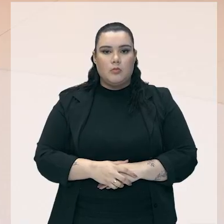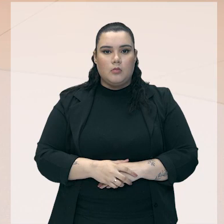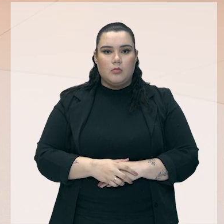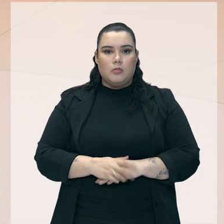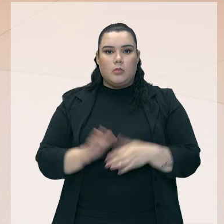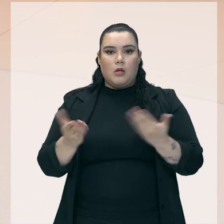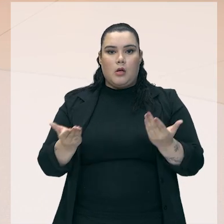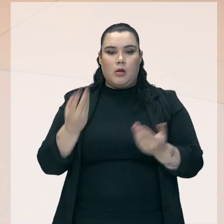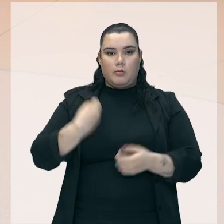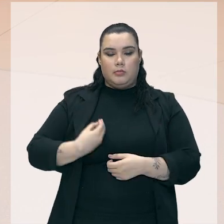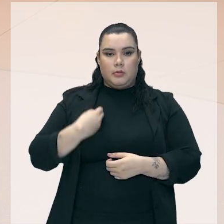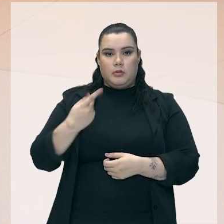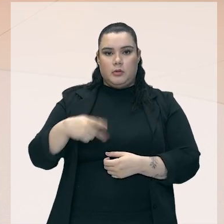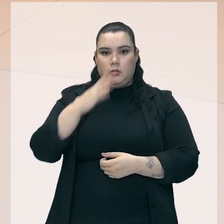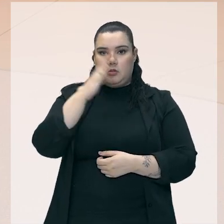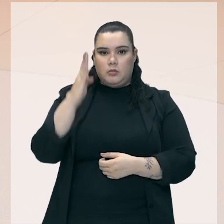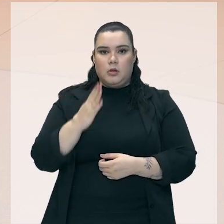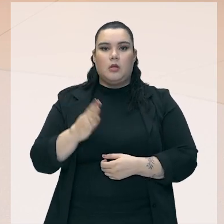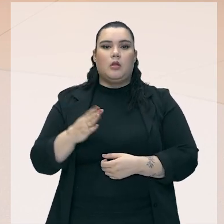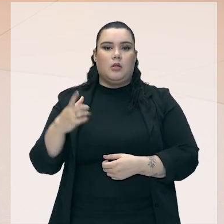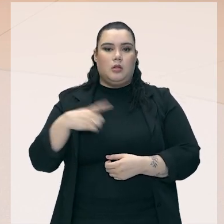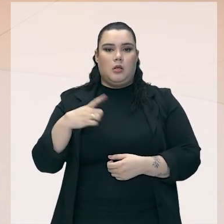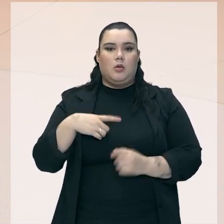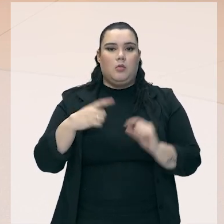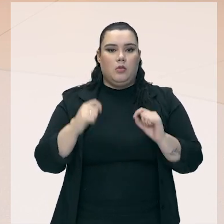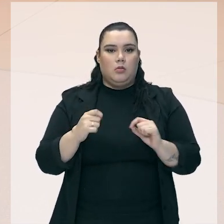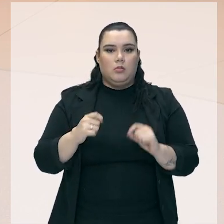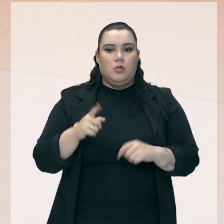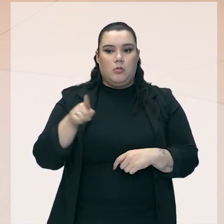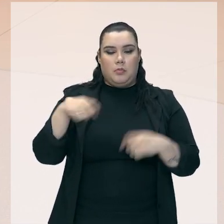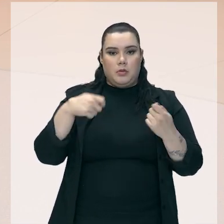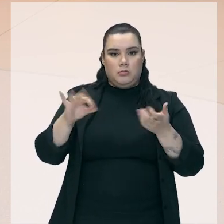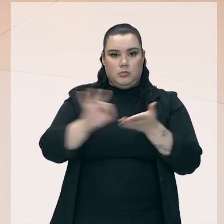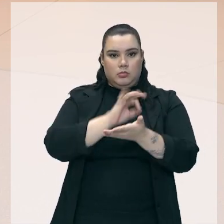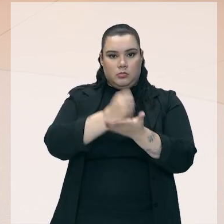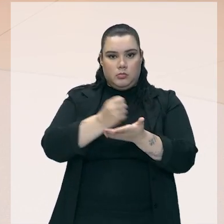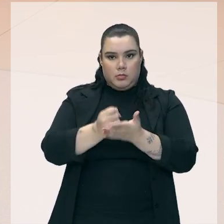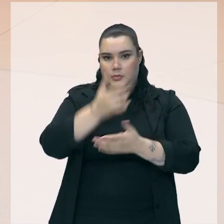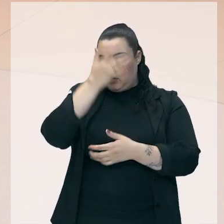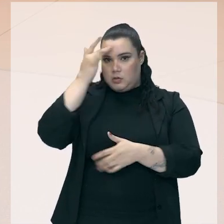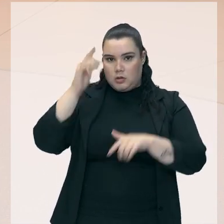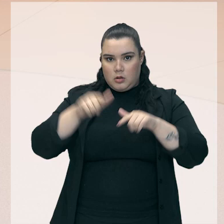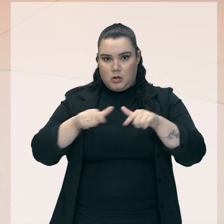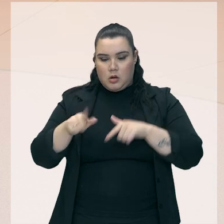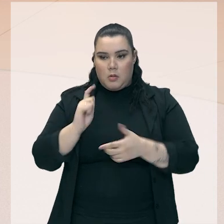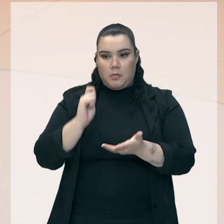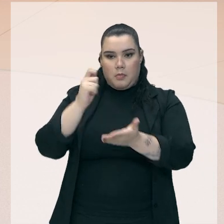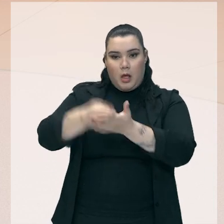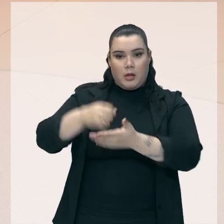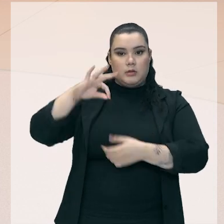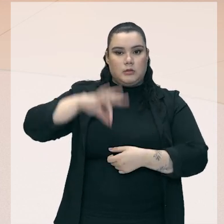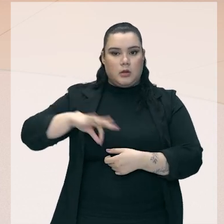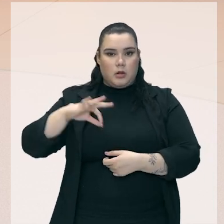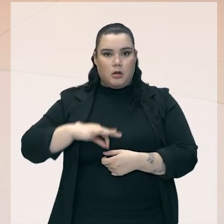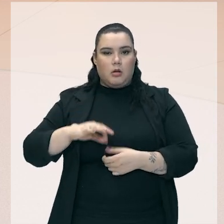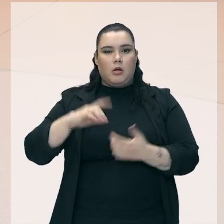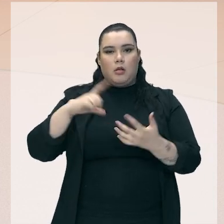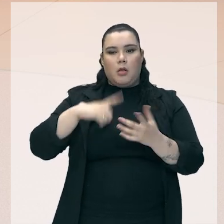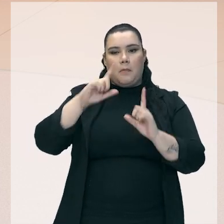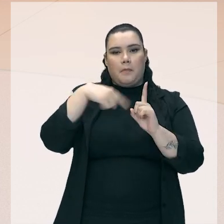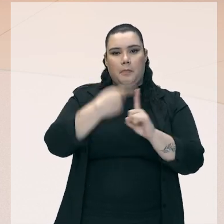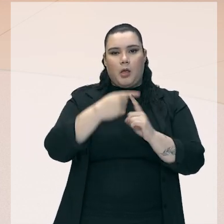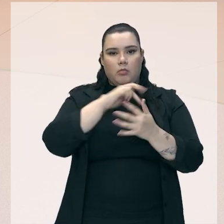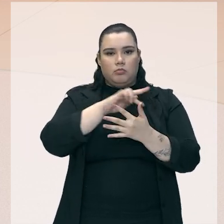brasileira ela ainda funciona de uma maneira assim. Então, você contratar uma pessoa, você paga além do salário uma série de